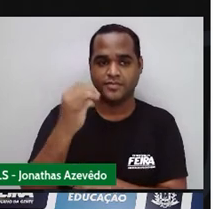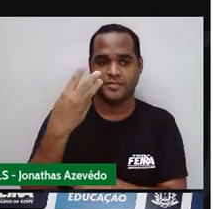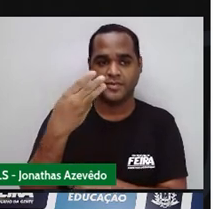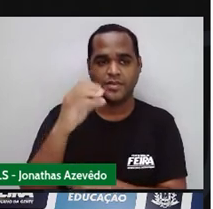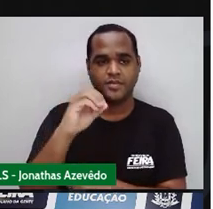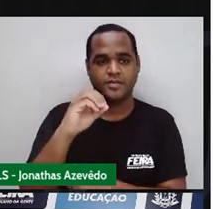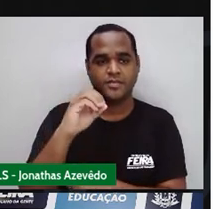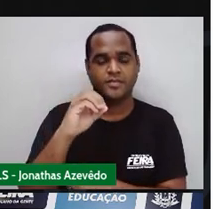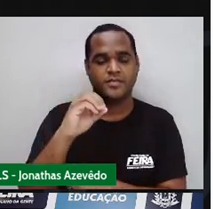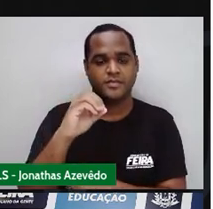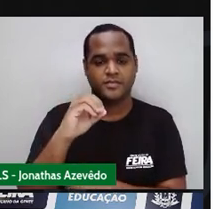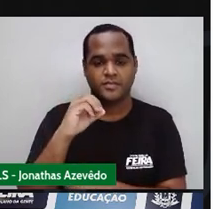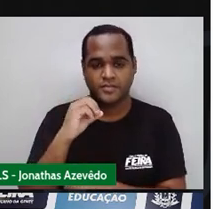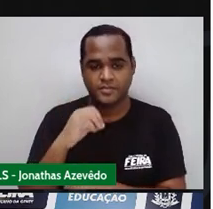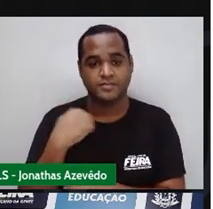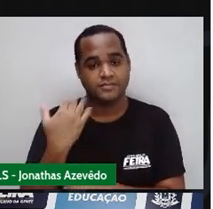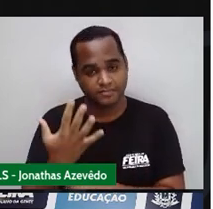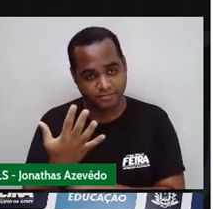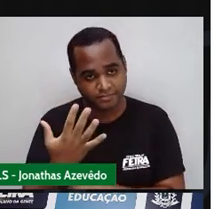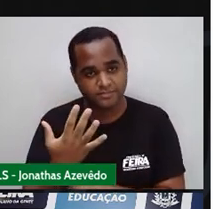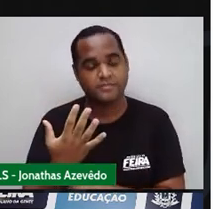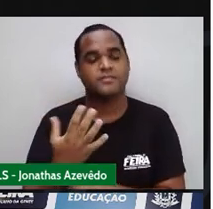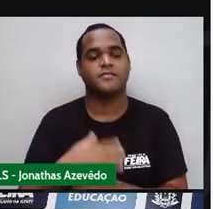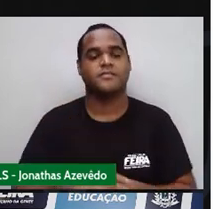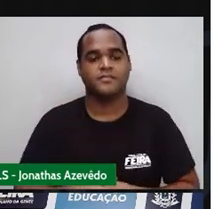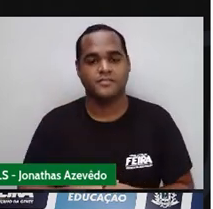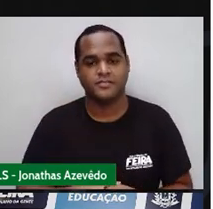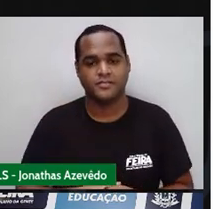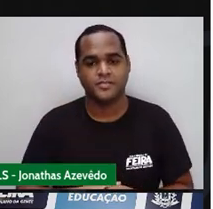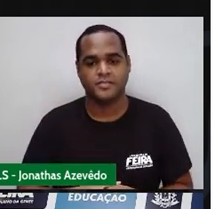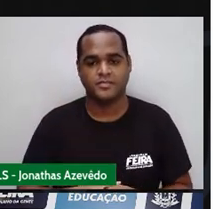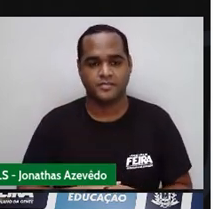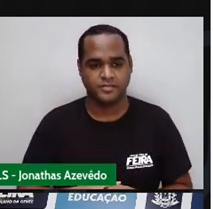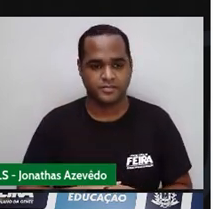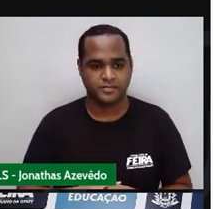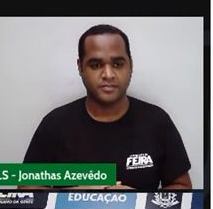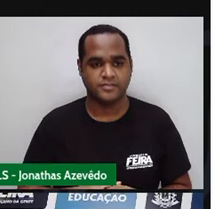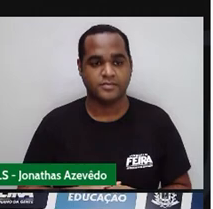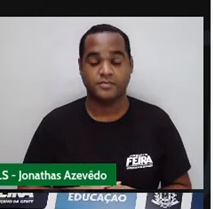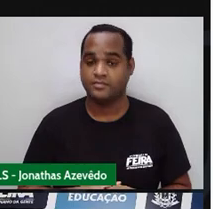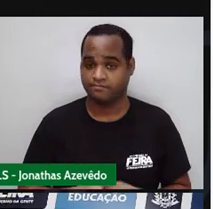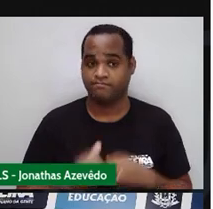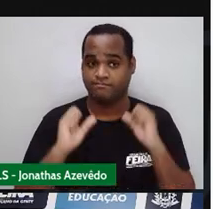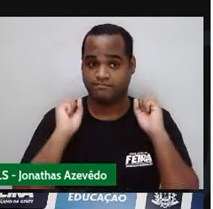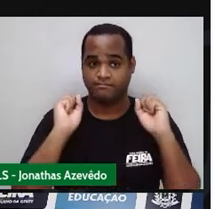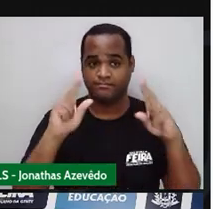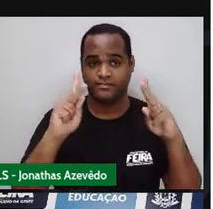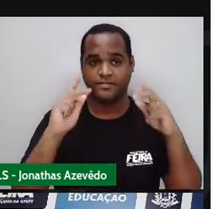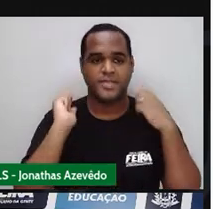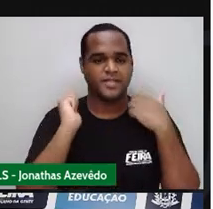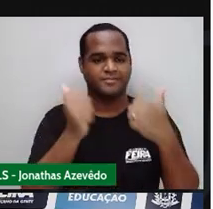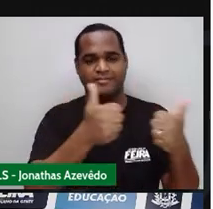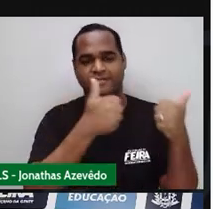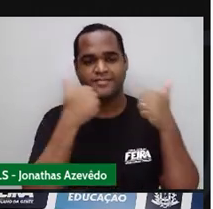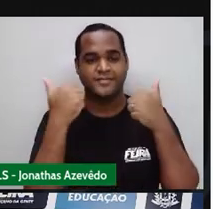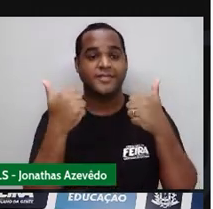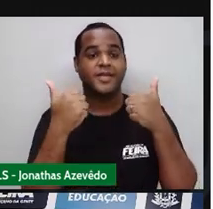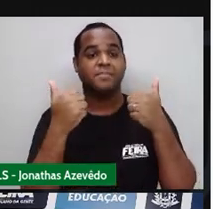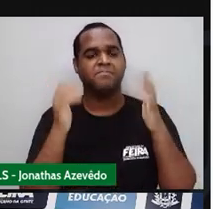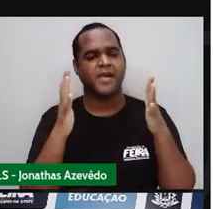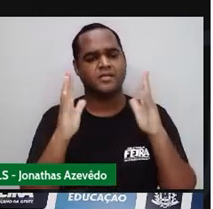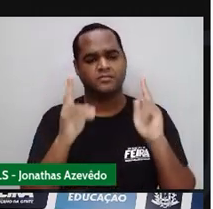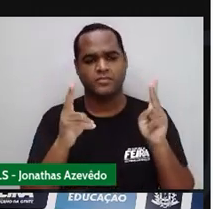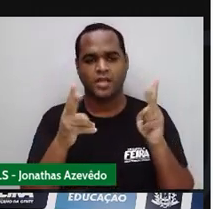Logo quem vem depois do vinte e nove E vinte e nove mais um Dá trinta Beleza Mas como a gente